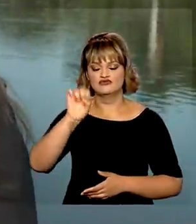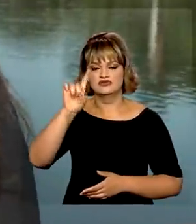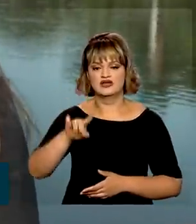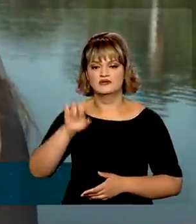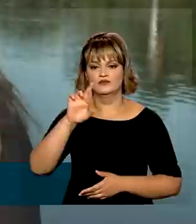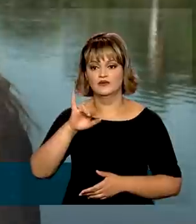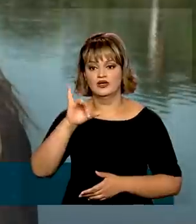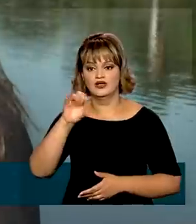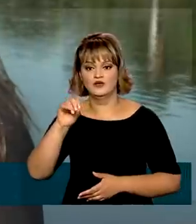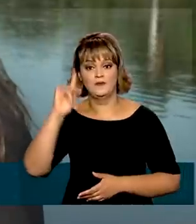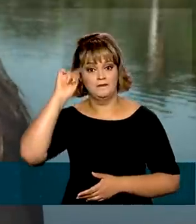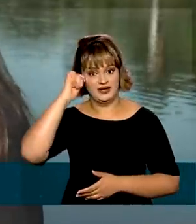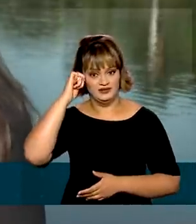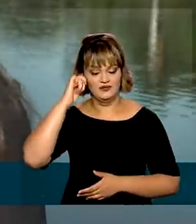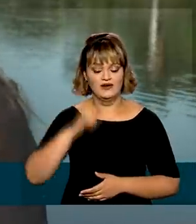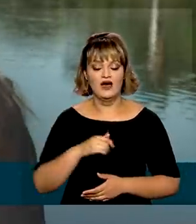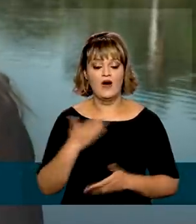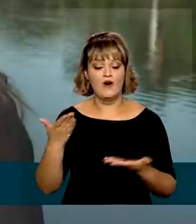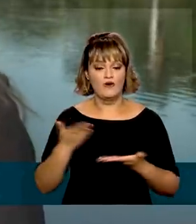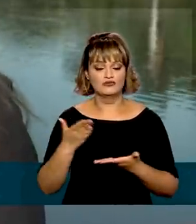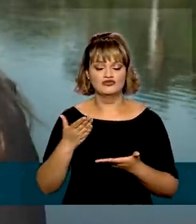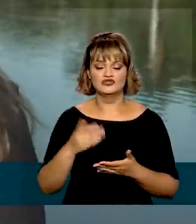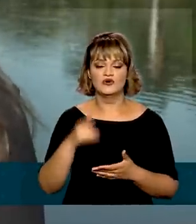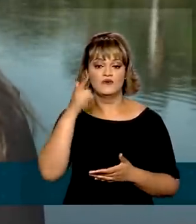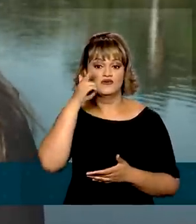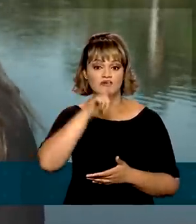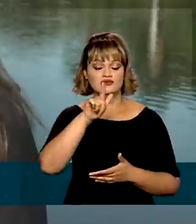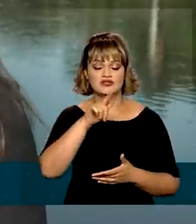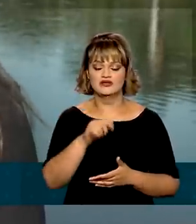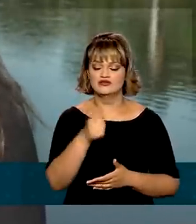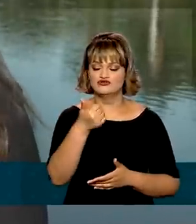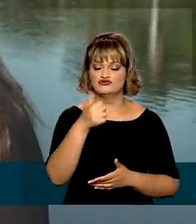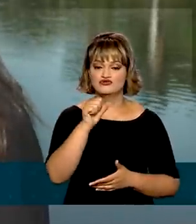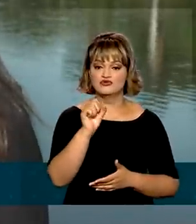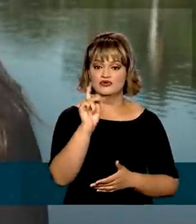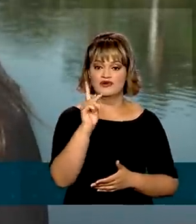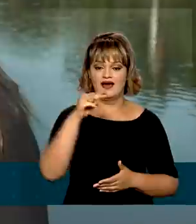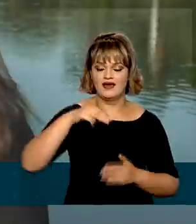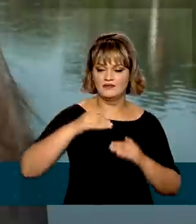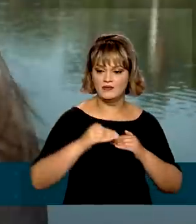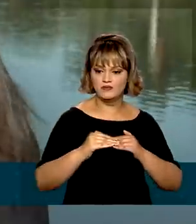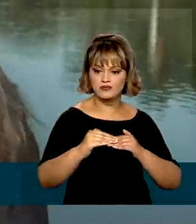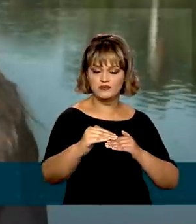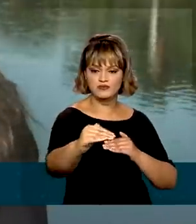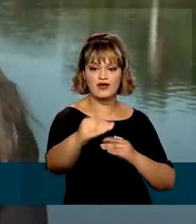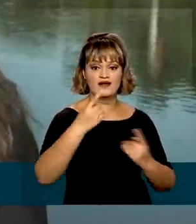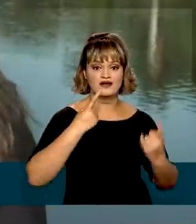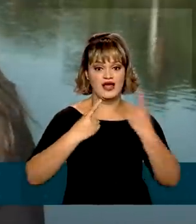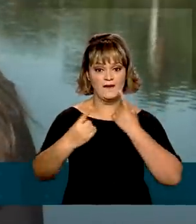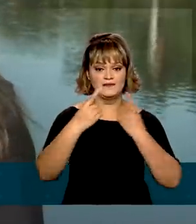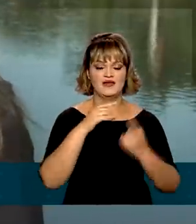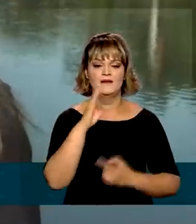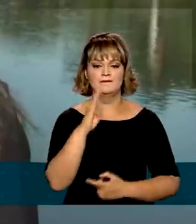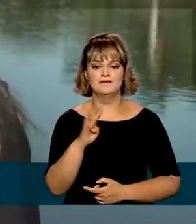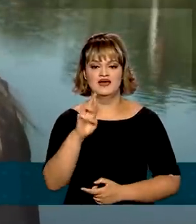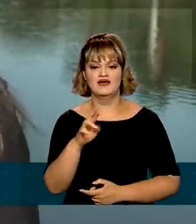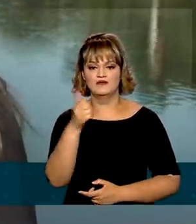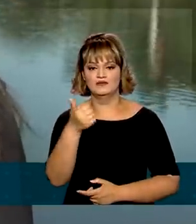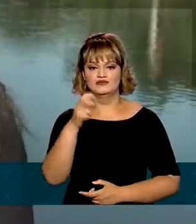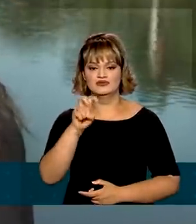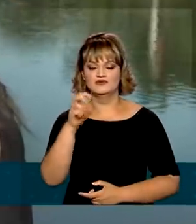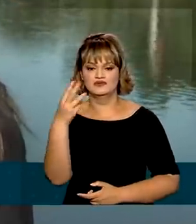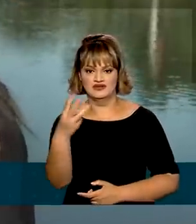São Paulo, que recebe hoje quase 18 quilômetros de duplicação e restauração na transbrasiliana, a BR-153.